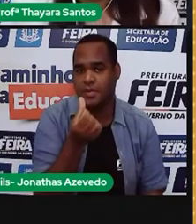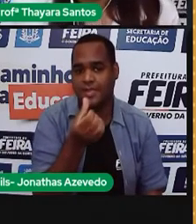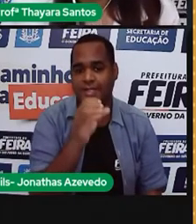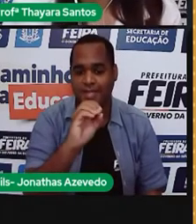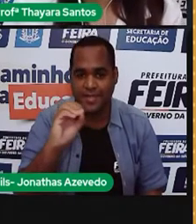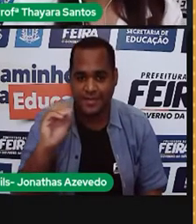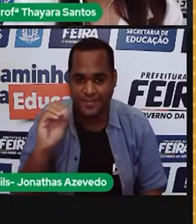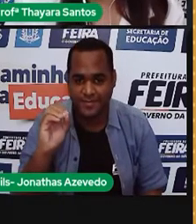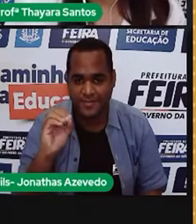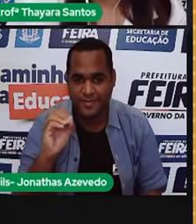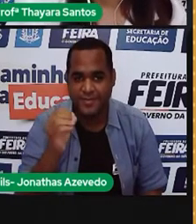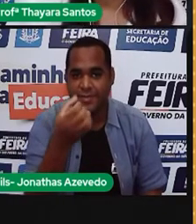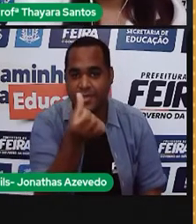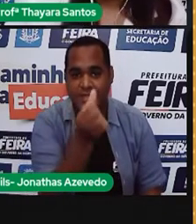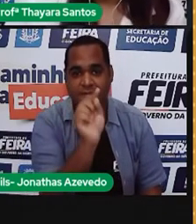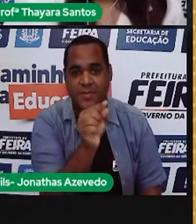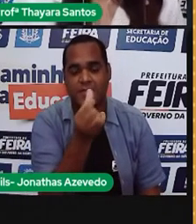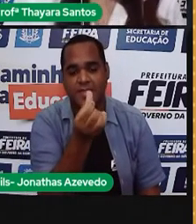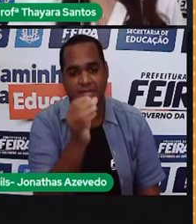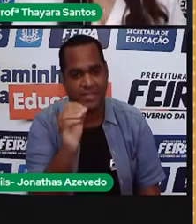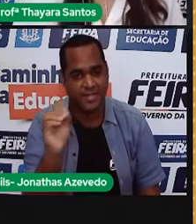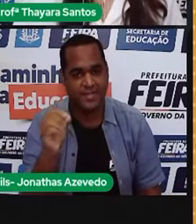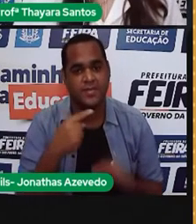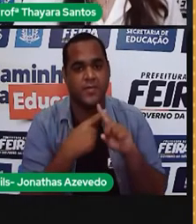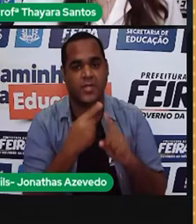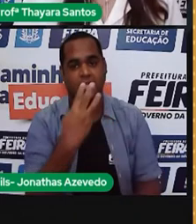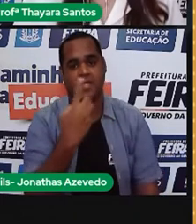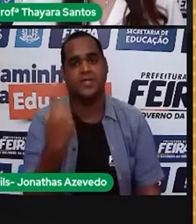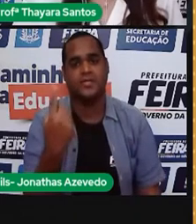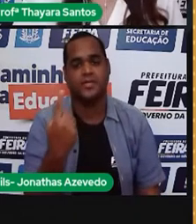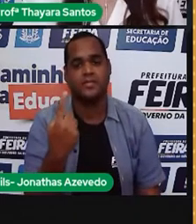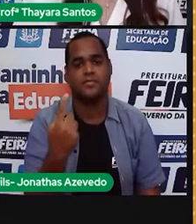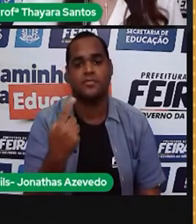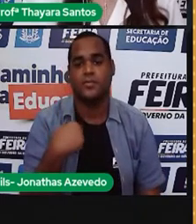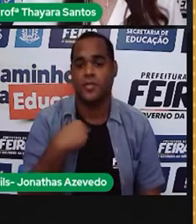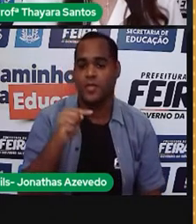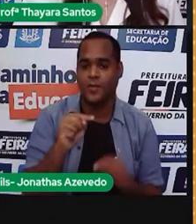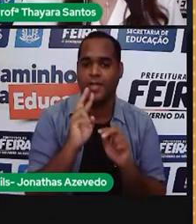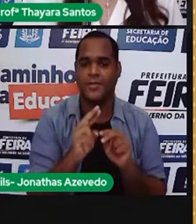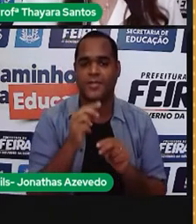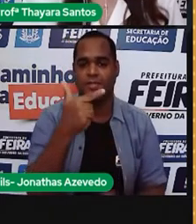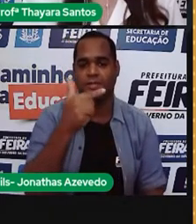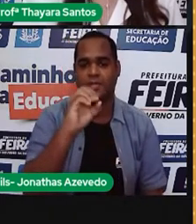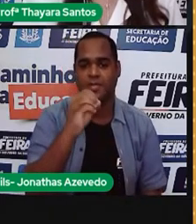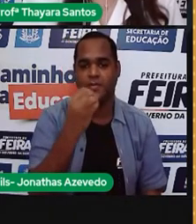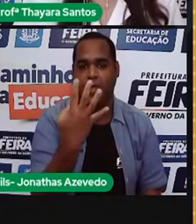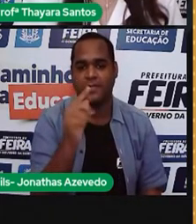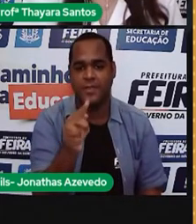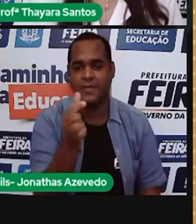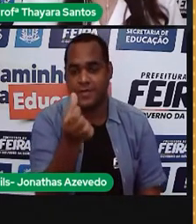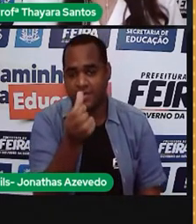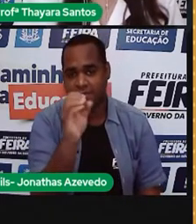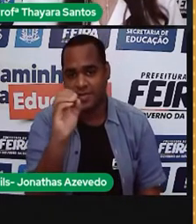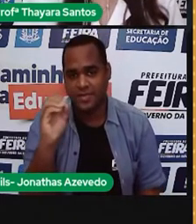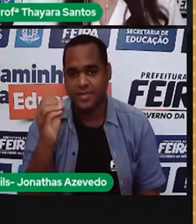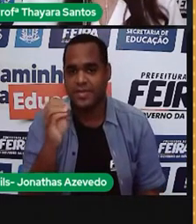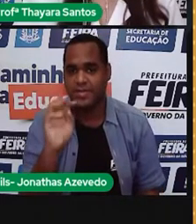por 31, eu tenho esse resultado aqui, 204